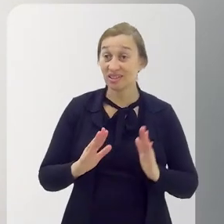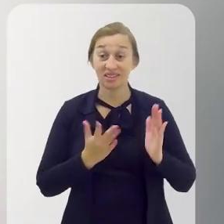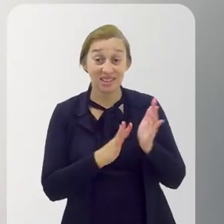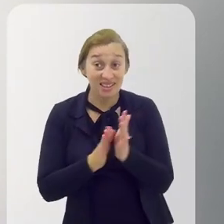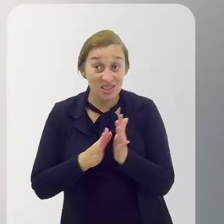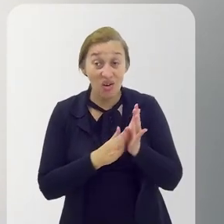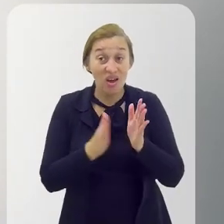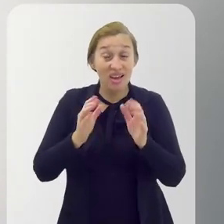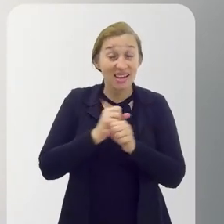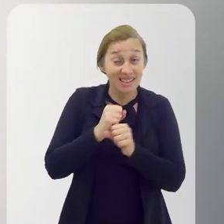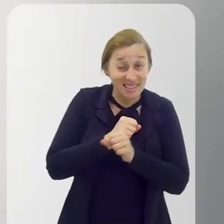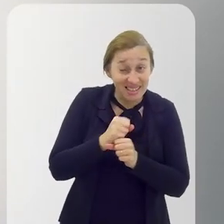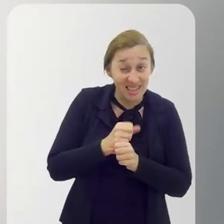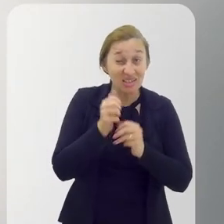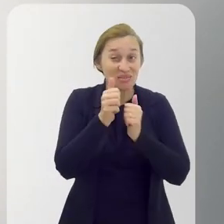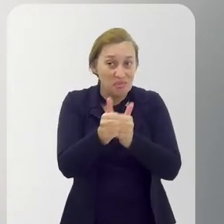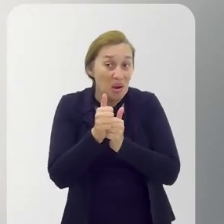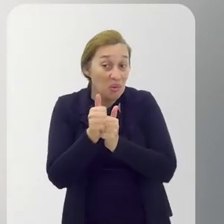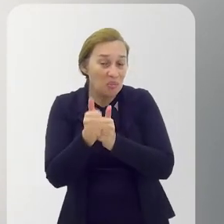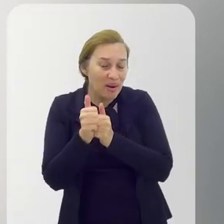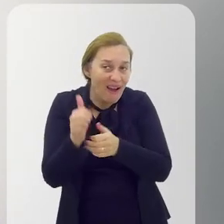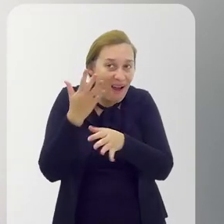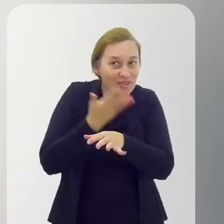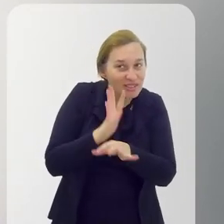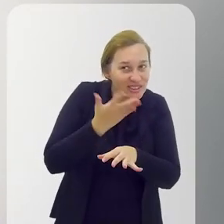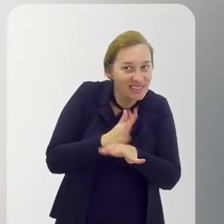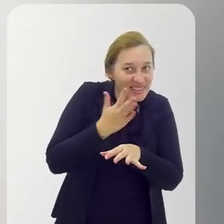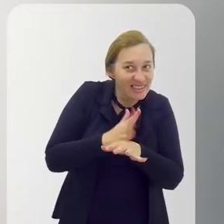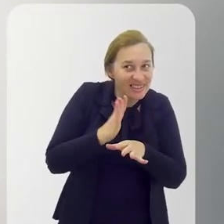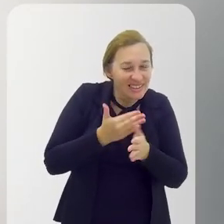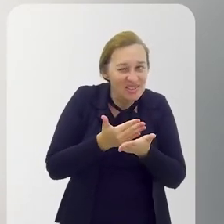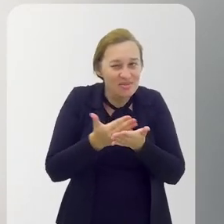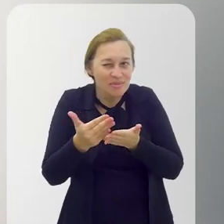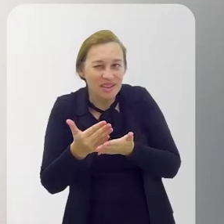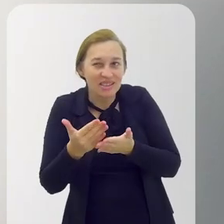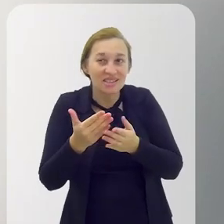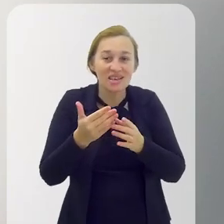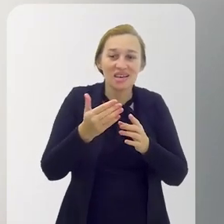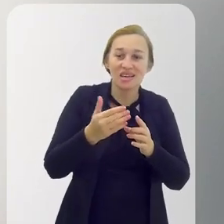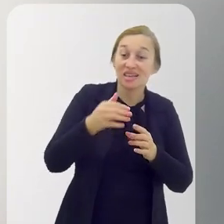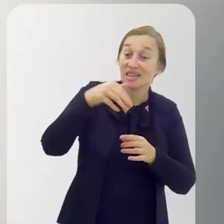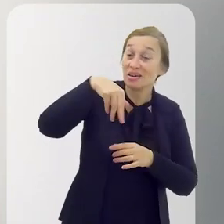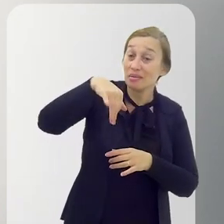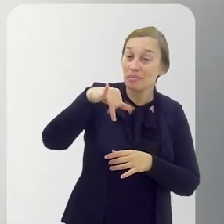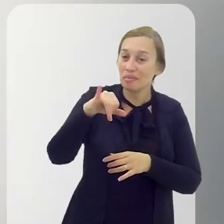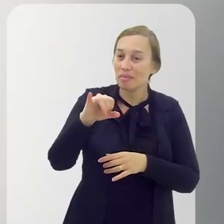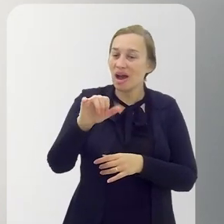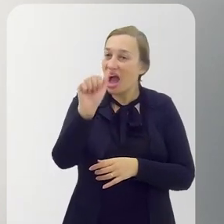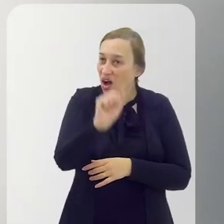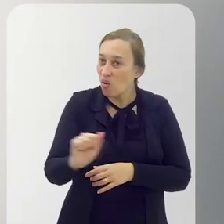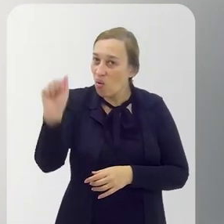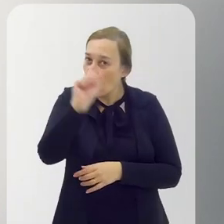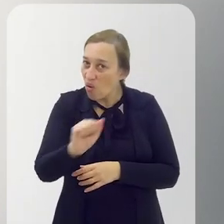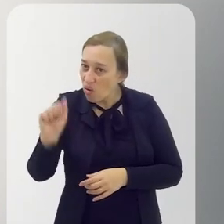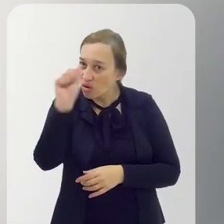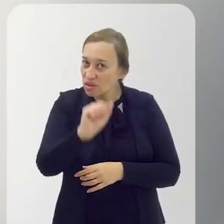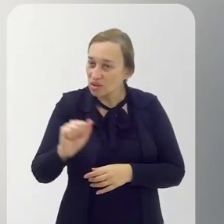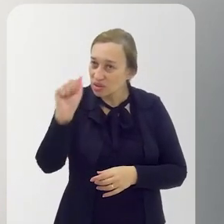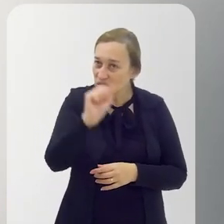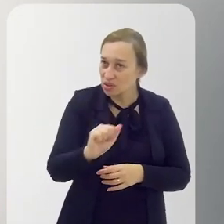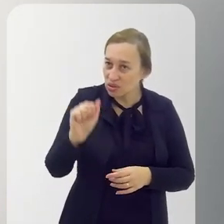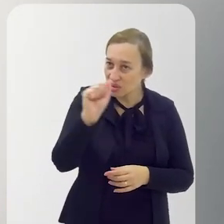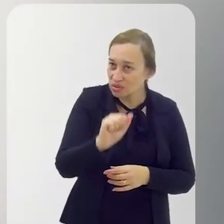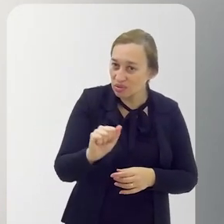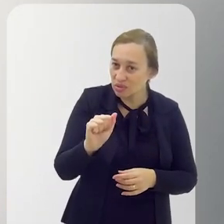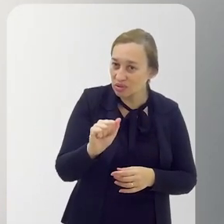toda a diretoria da escola. Olha, esse ano vamos acompanhar os ensaios que começam ali meados de agosto, porque